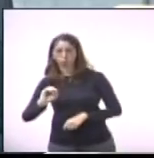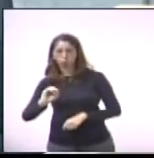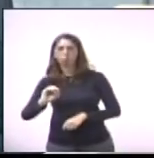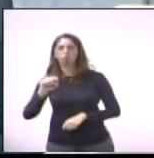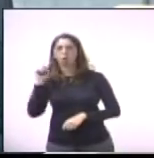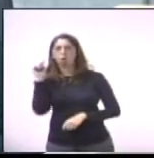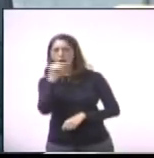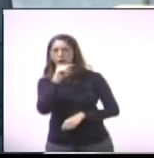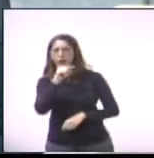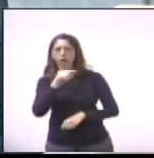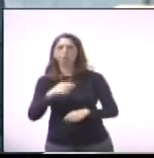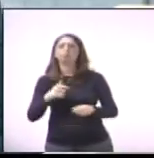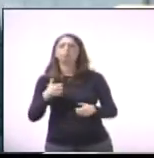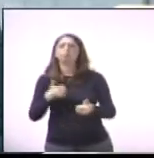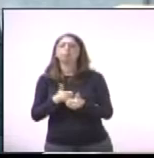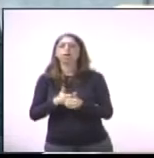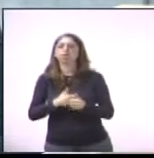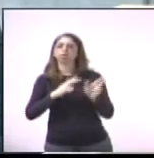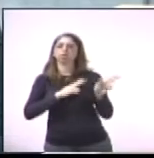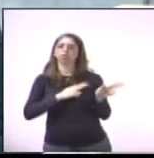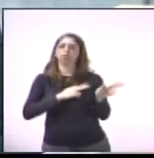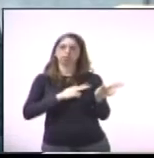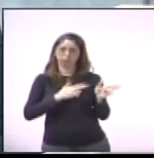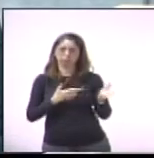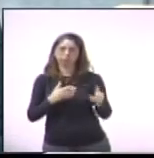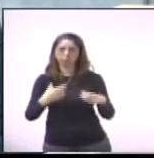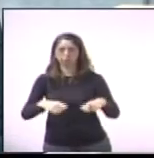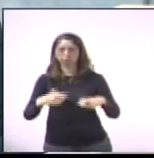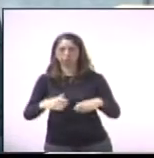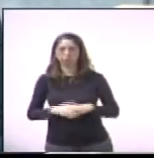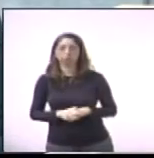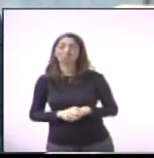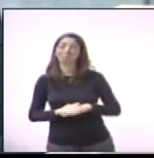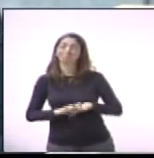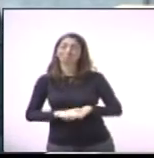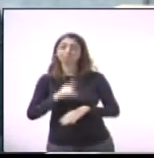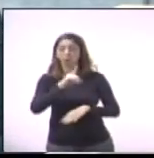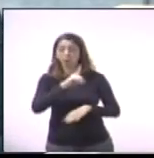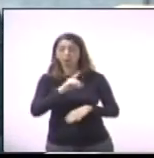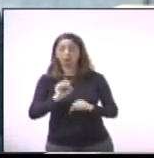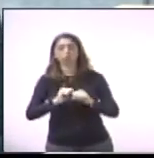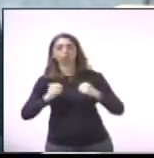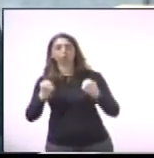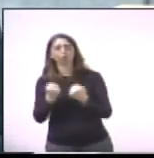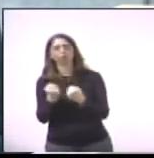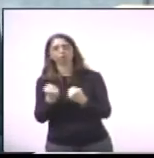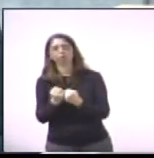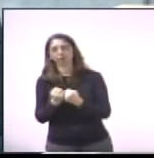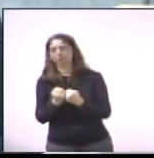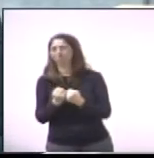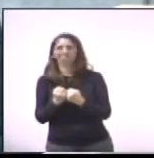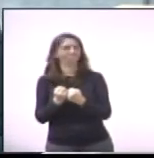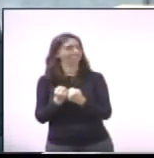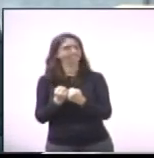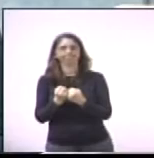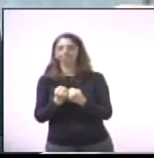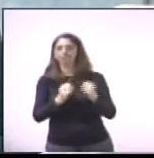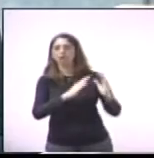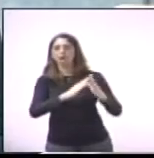pela área, aquela área não atende o interesse social de habitação. É uma área comercial.